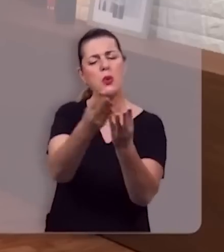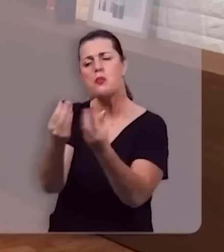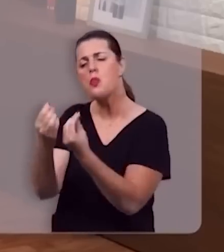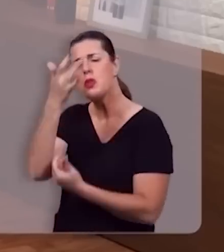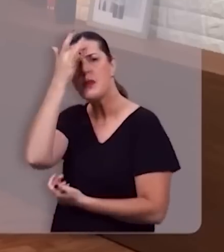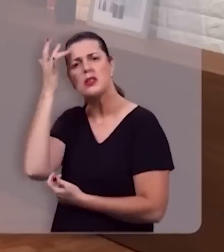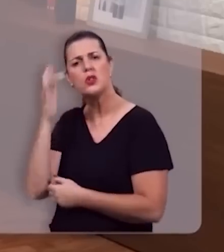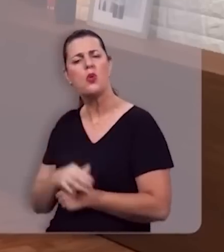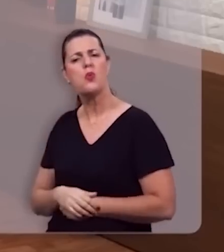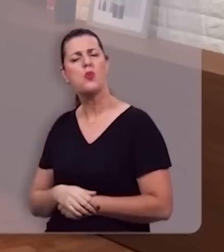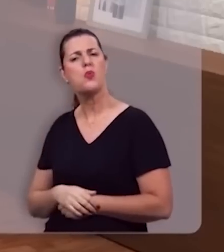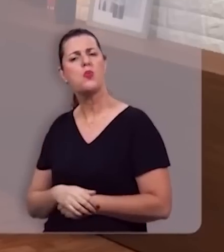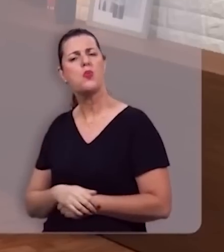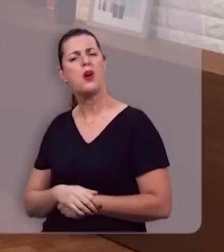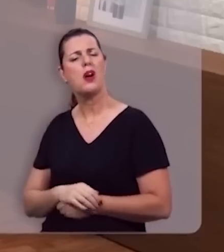cidades,